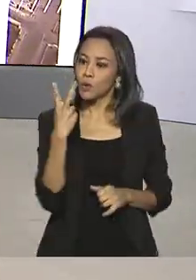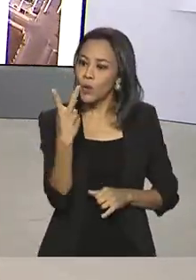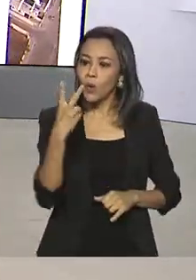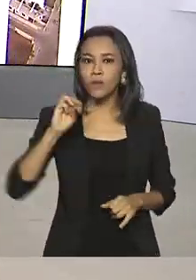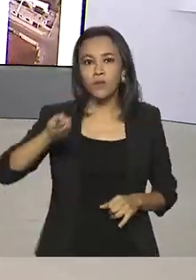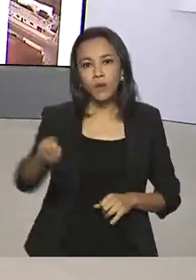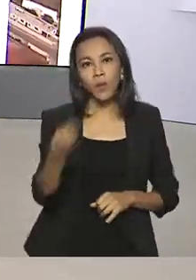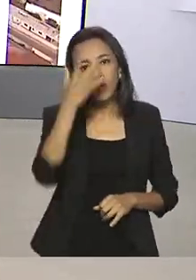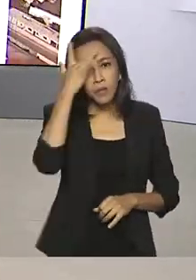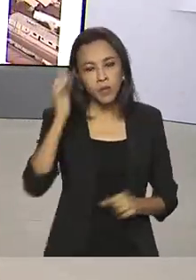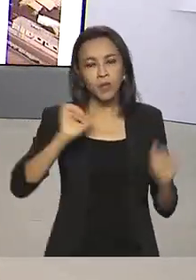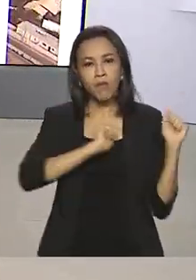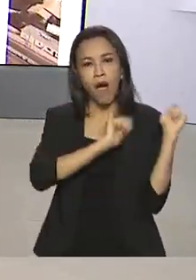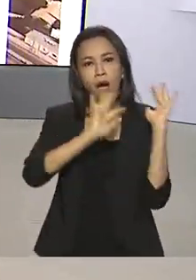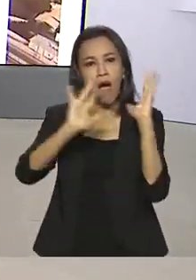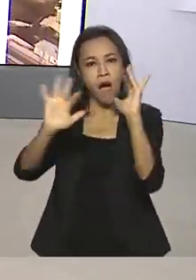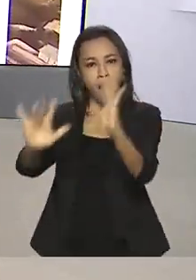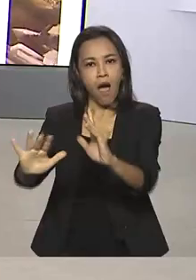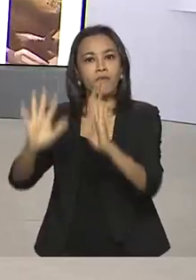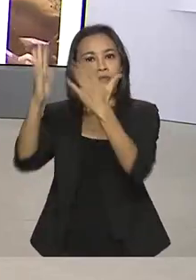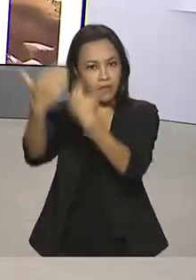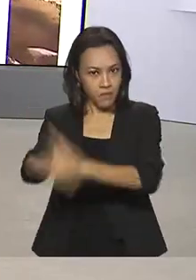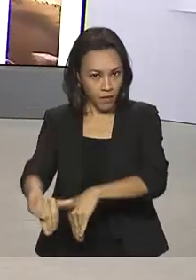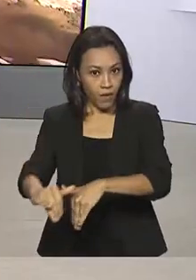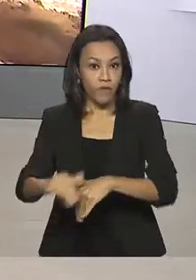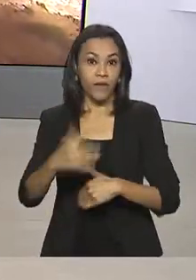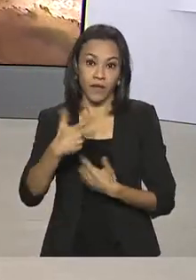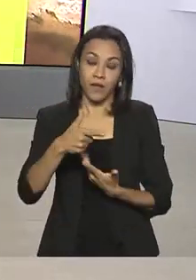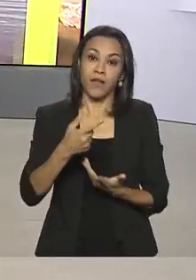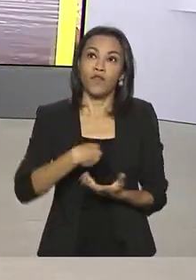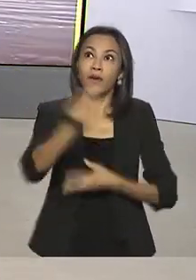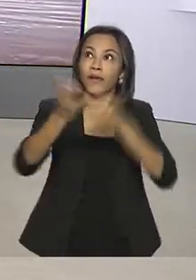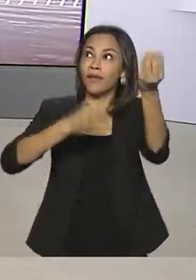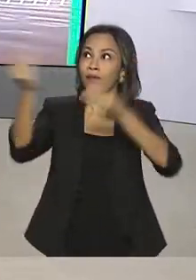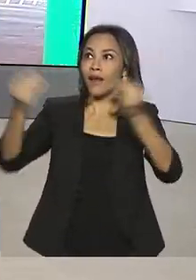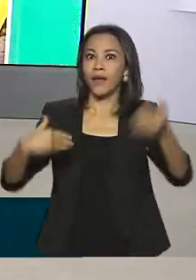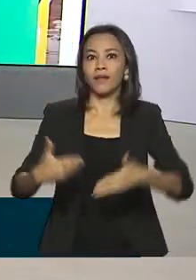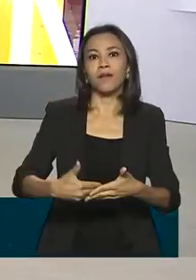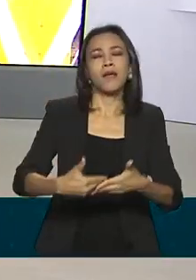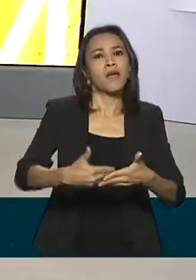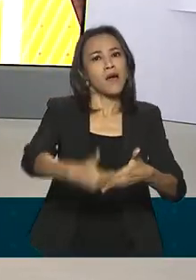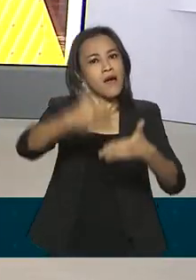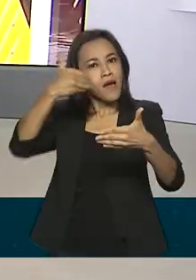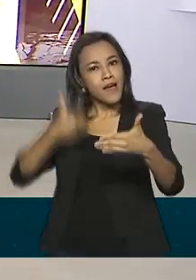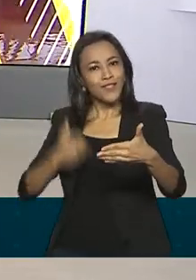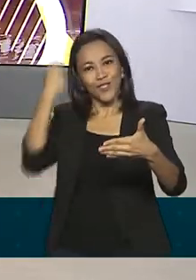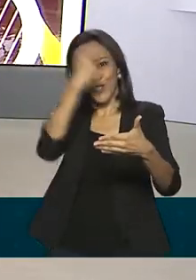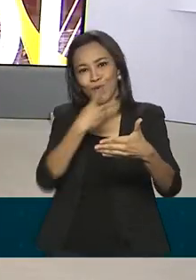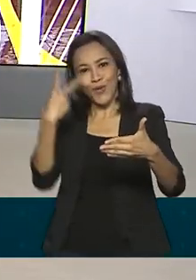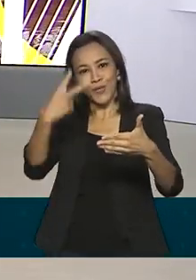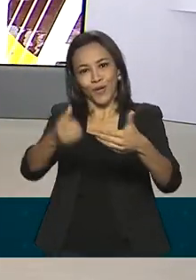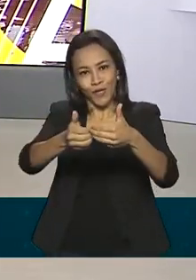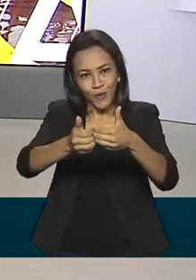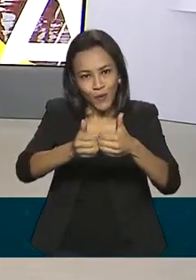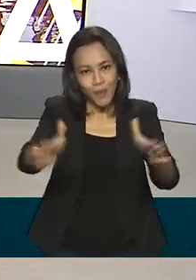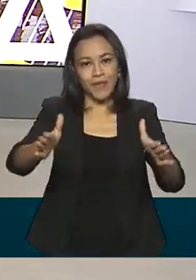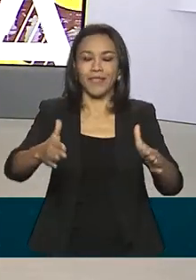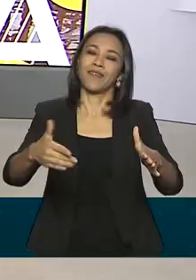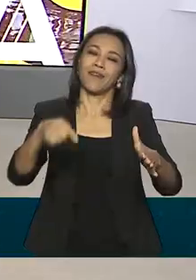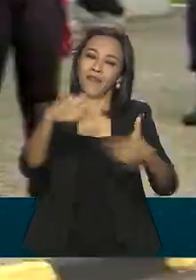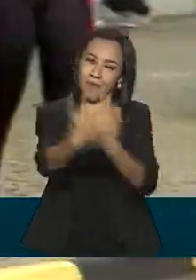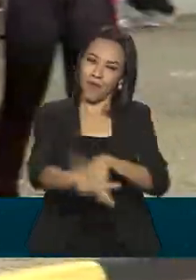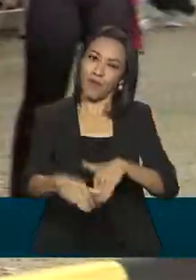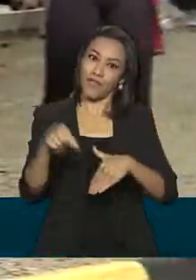segundo dia de prova. E a avaliação foi entregue em todo o país em menos de duas horas. Um recorde para os Correios.